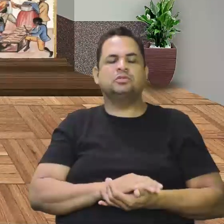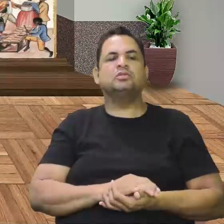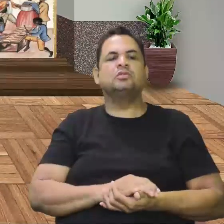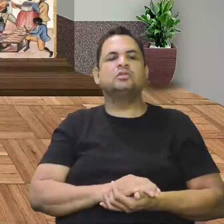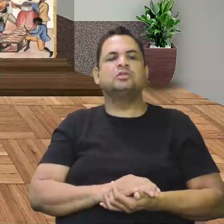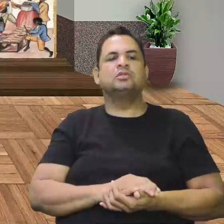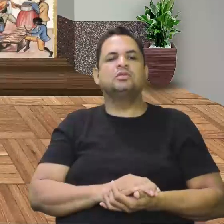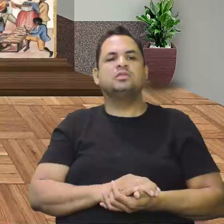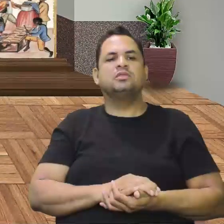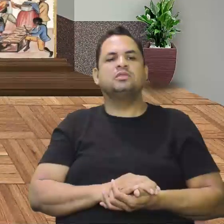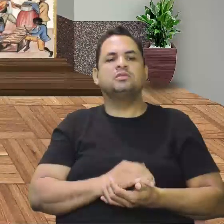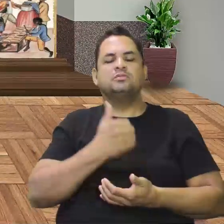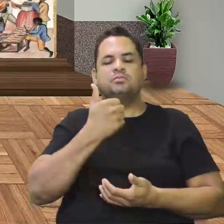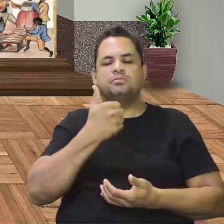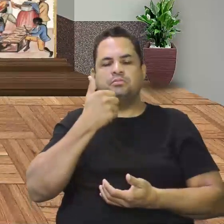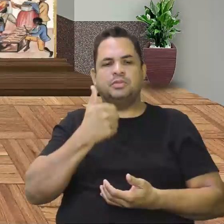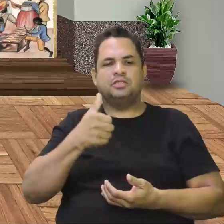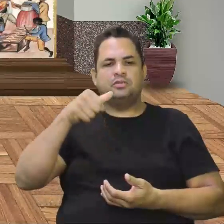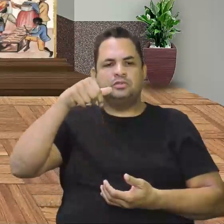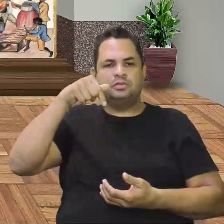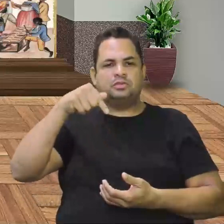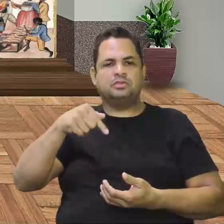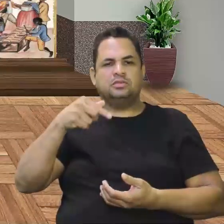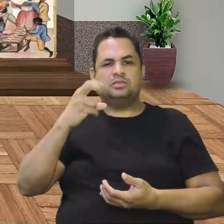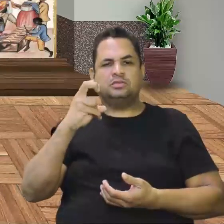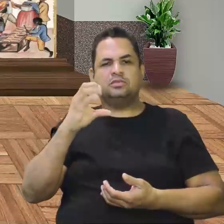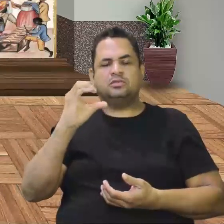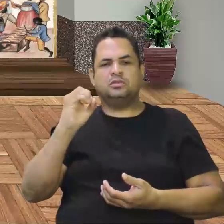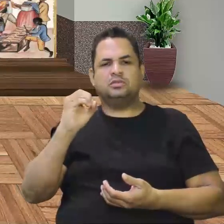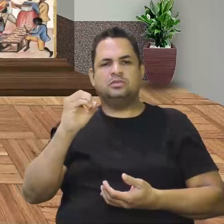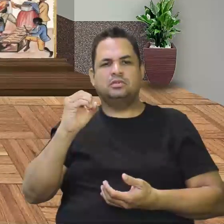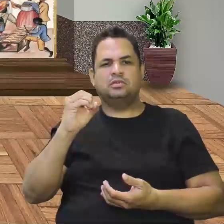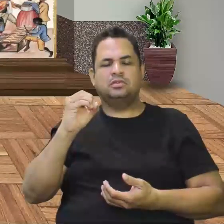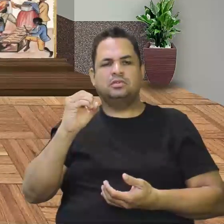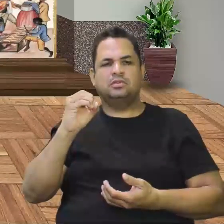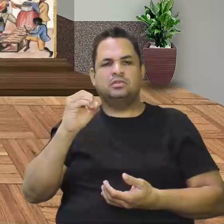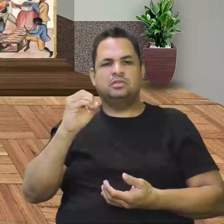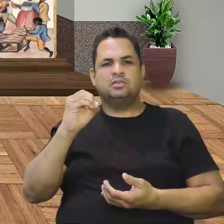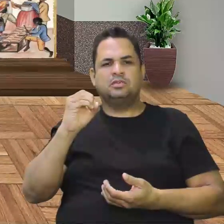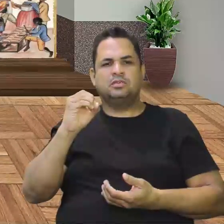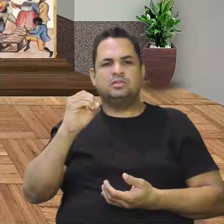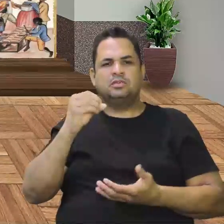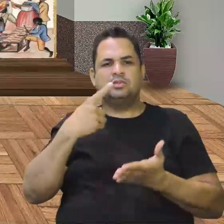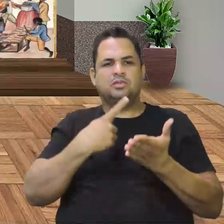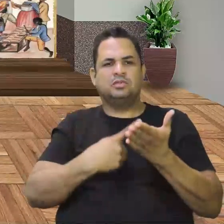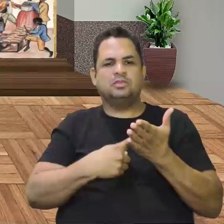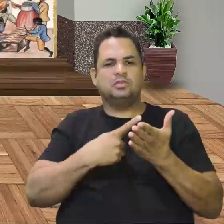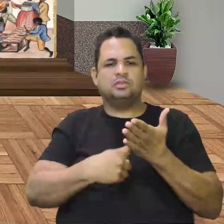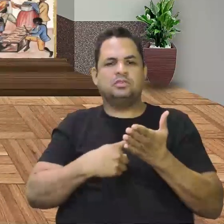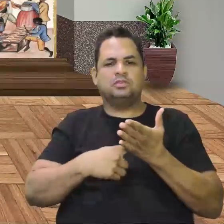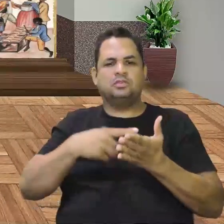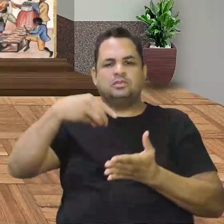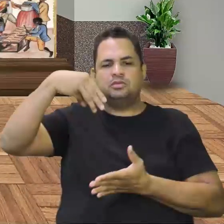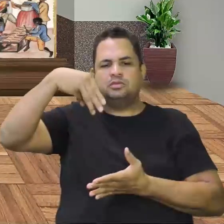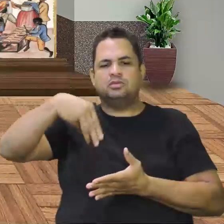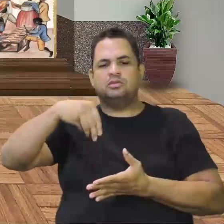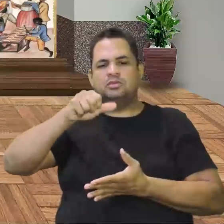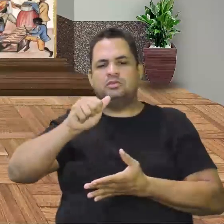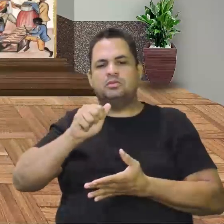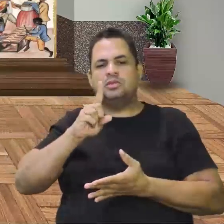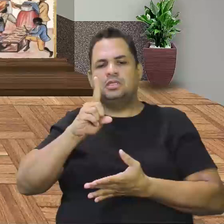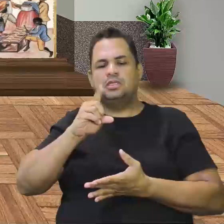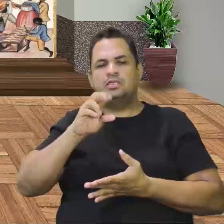foi em 1750. É. O Tratado de Madrid, 1750.